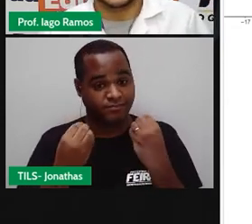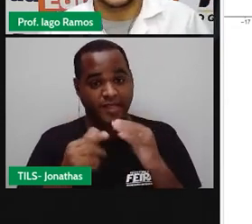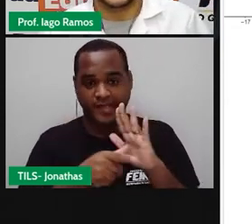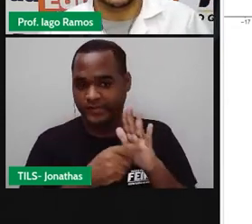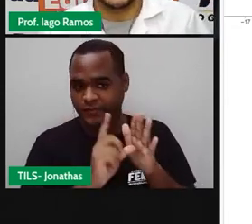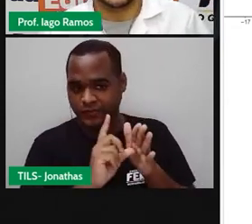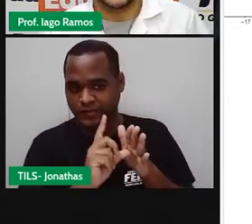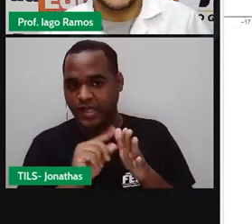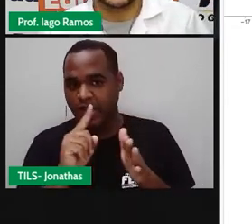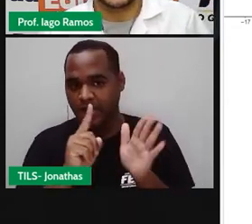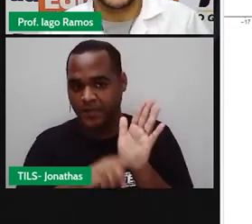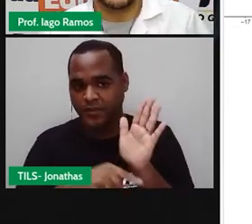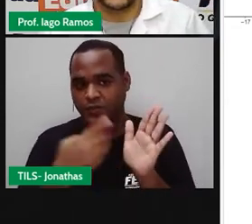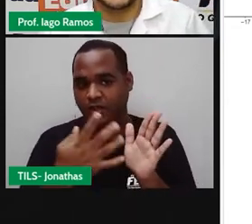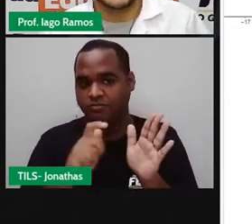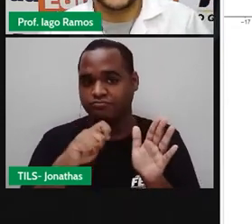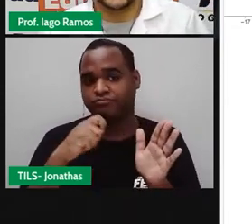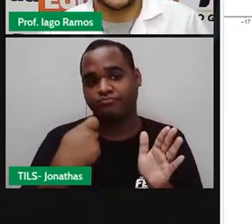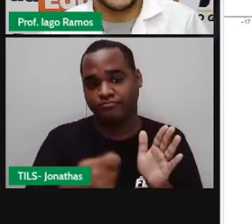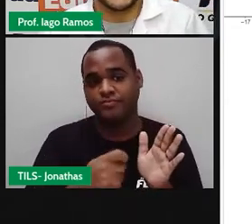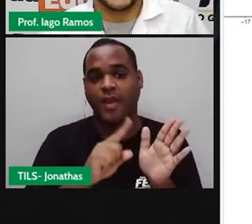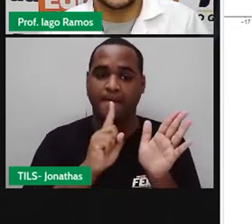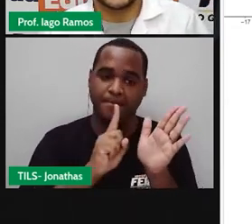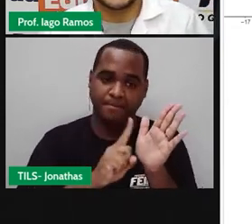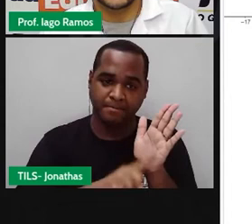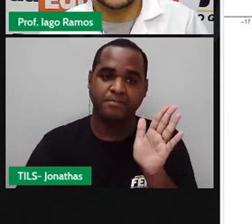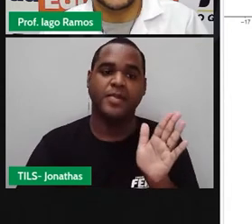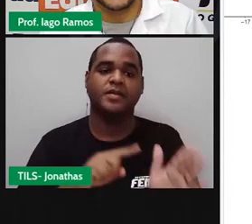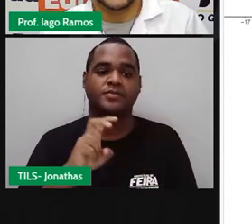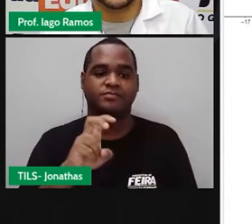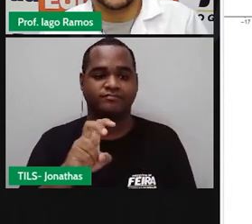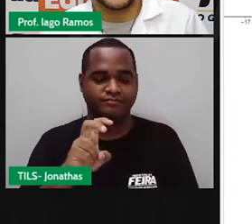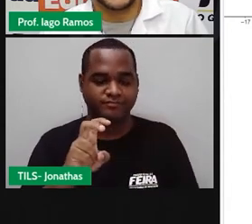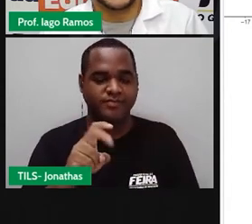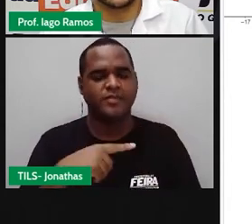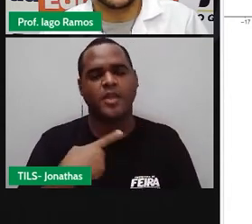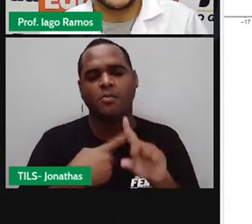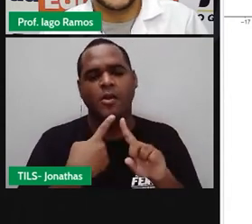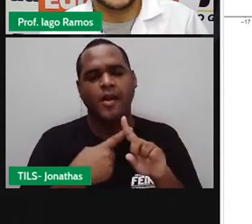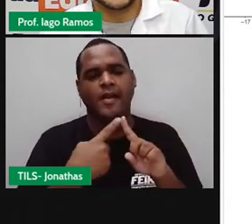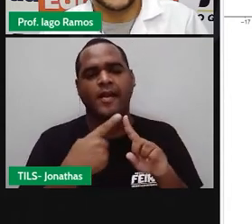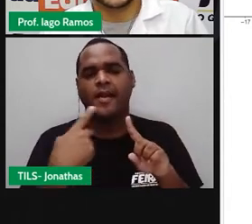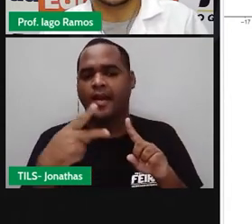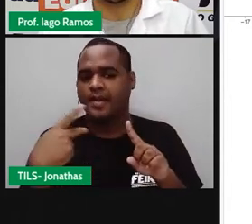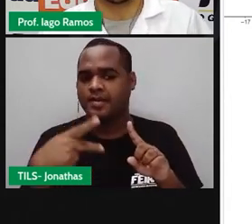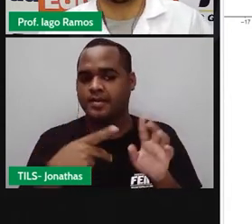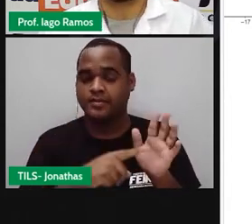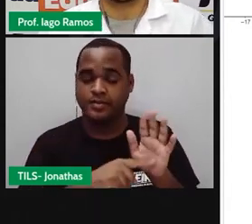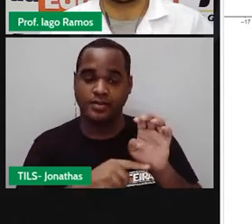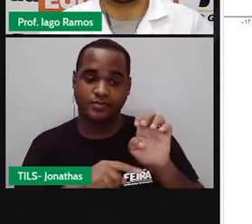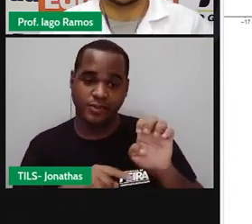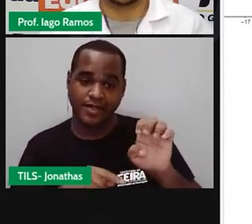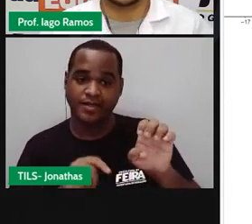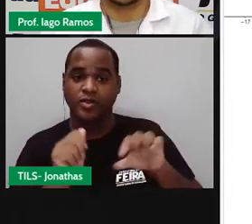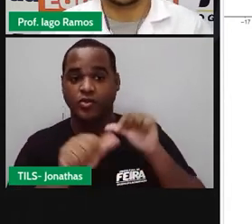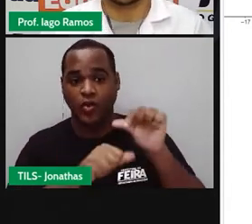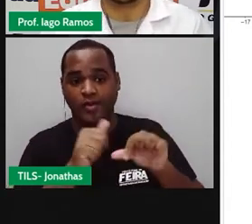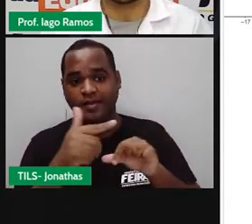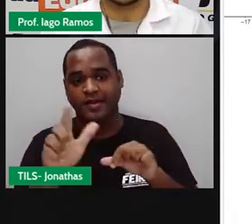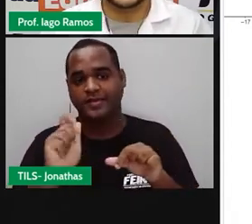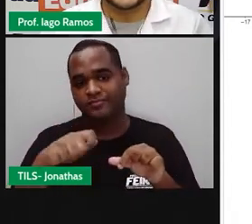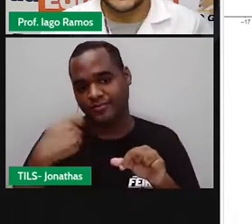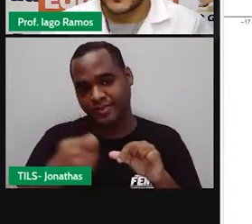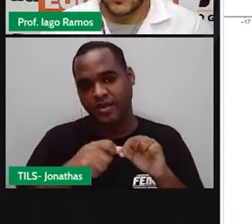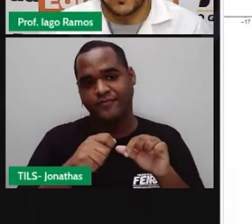antecessor de menos quatro só pode ser o menos cinco. Porque quem fica à esquerda, quem fica à esquerda é